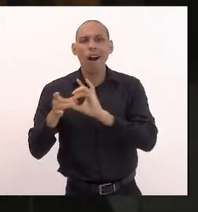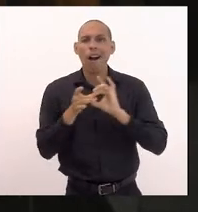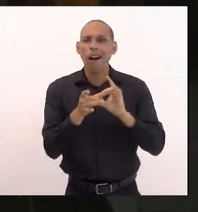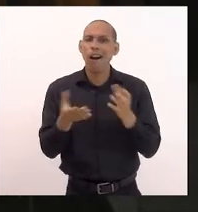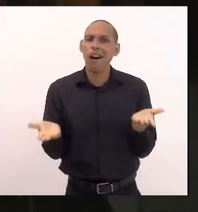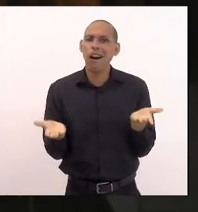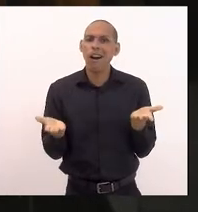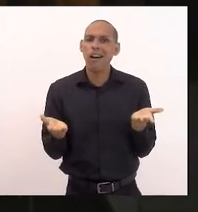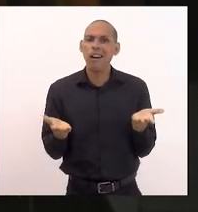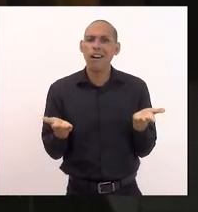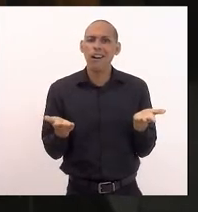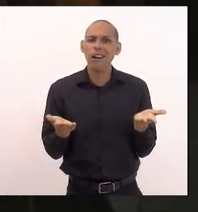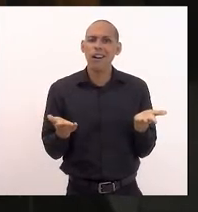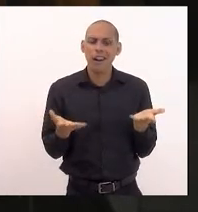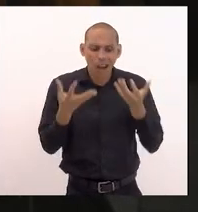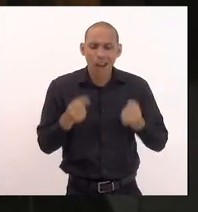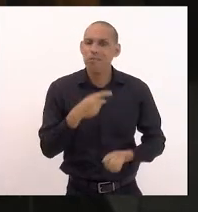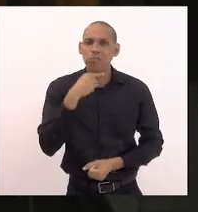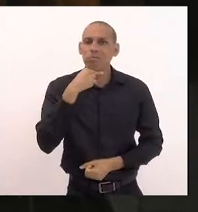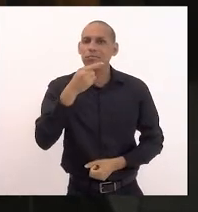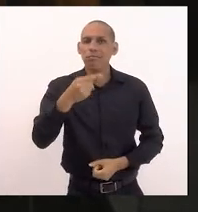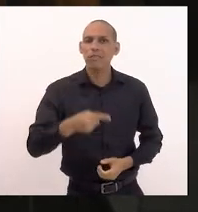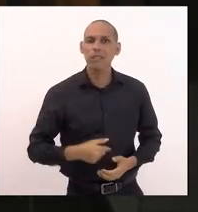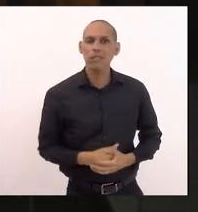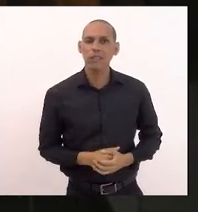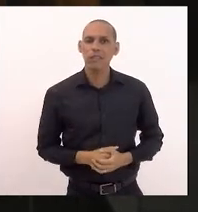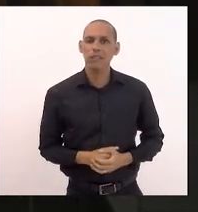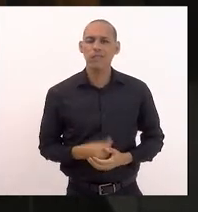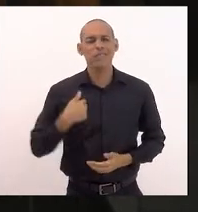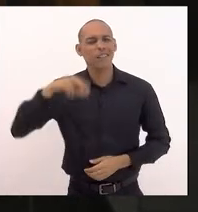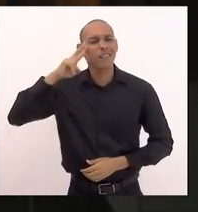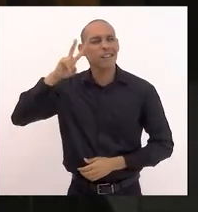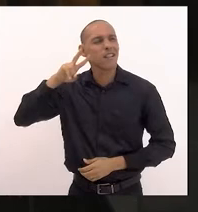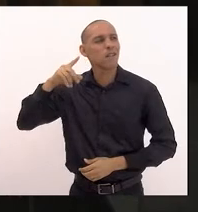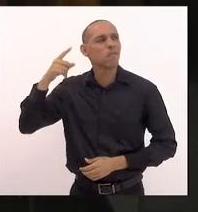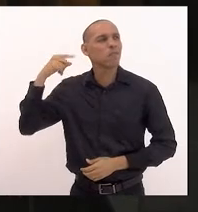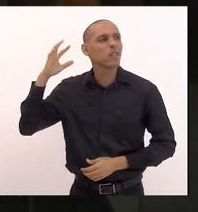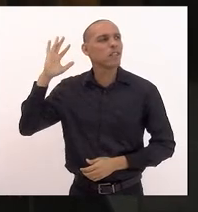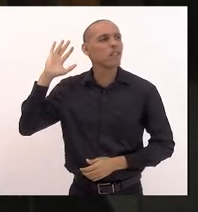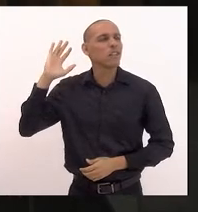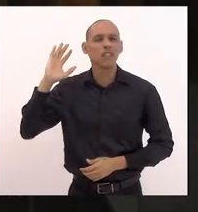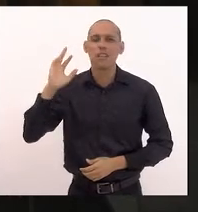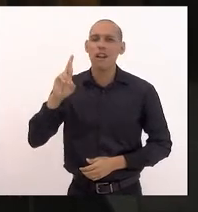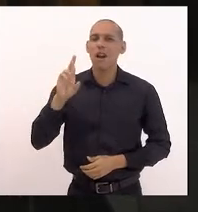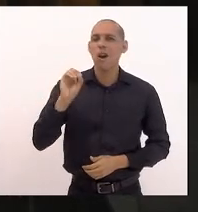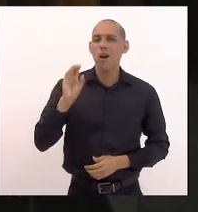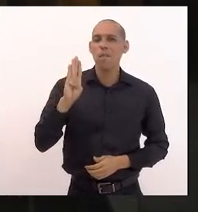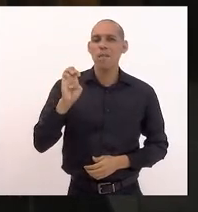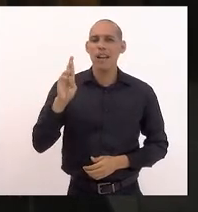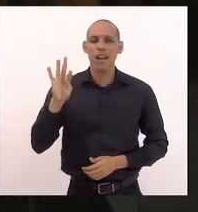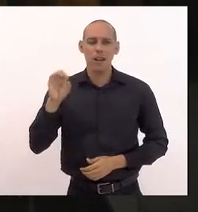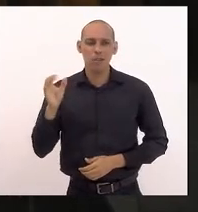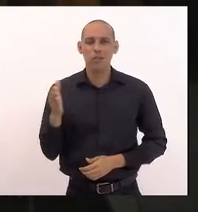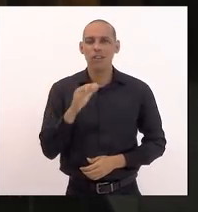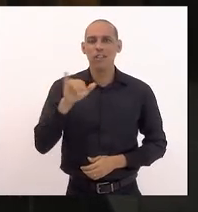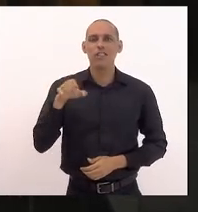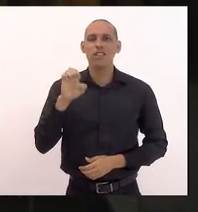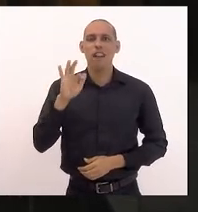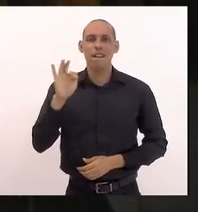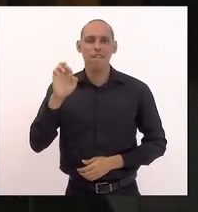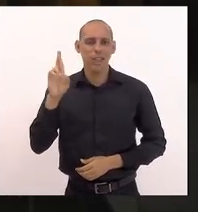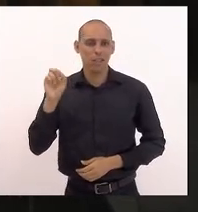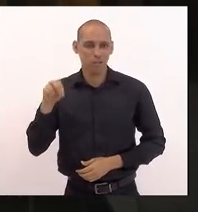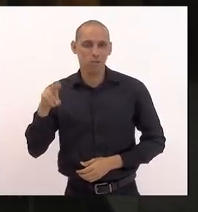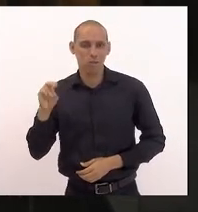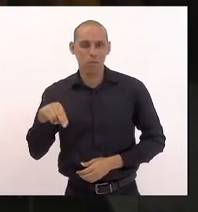é inadmissível aí me lembrei até lá do Roberto Jefferson em discurso que